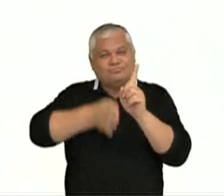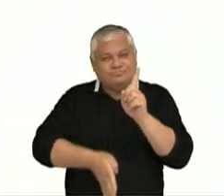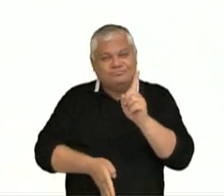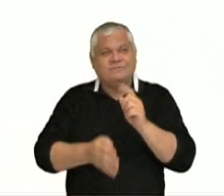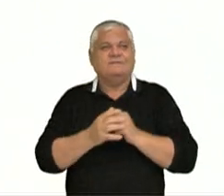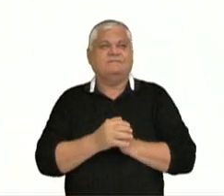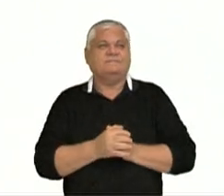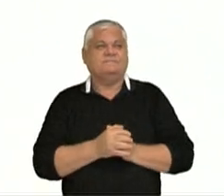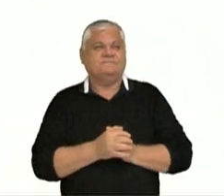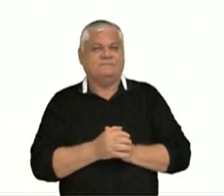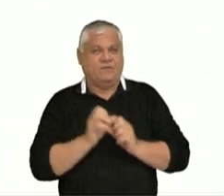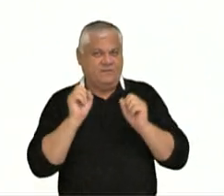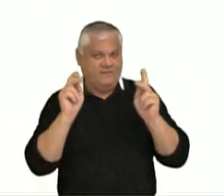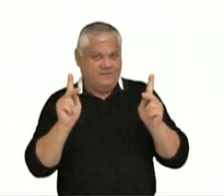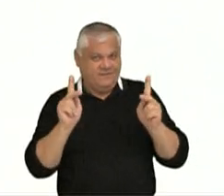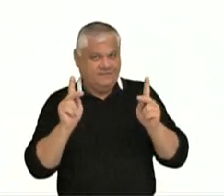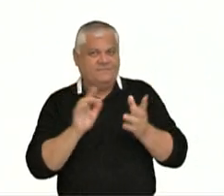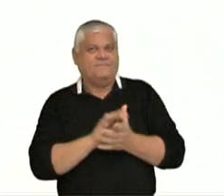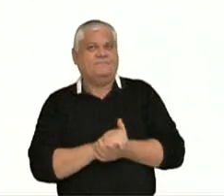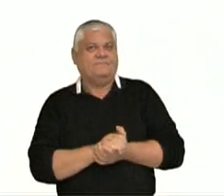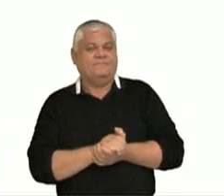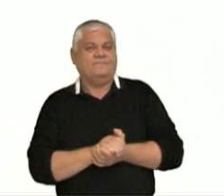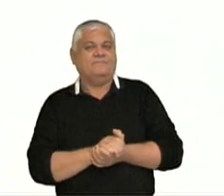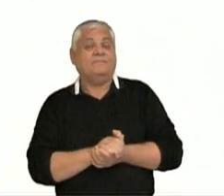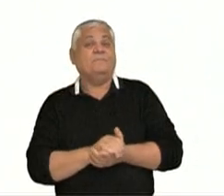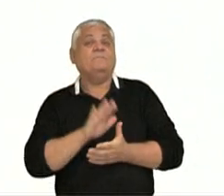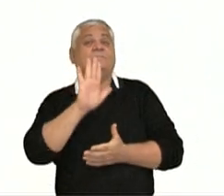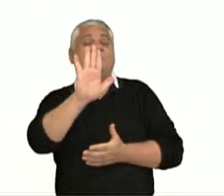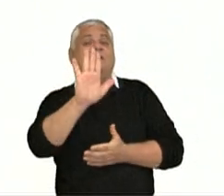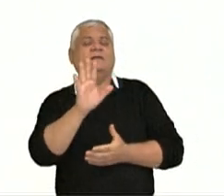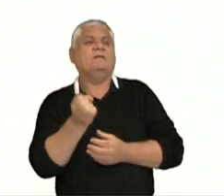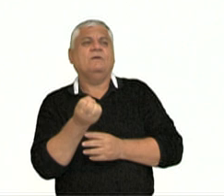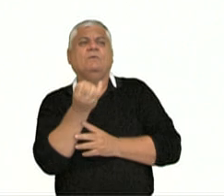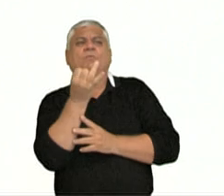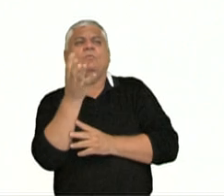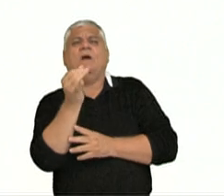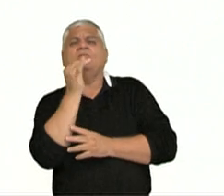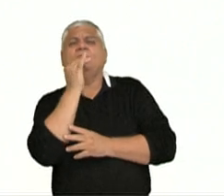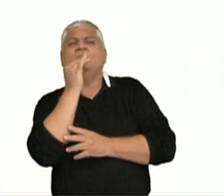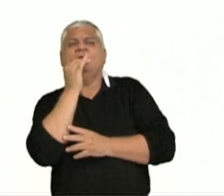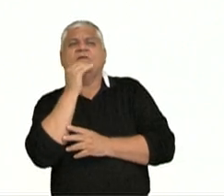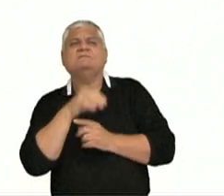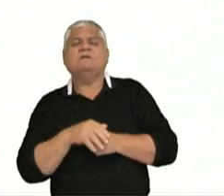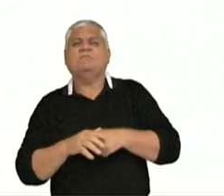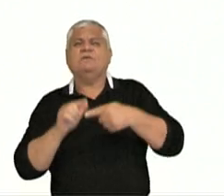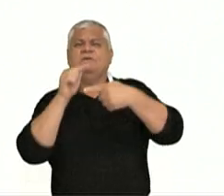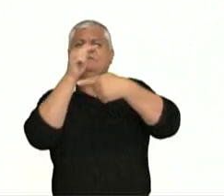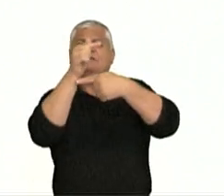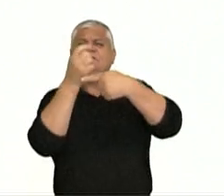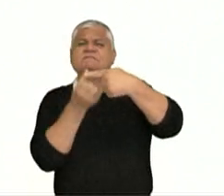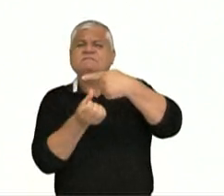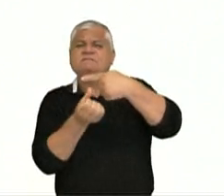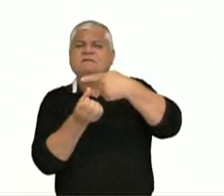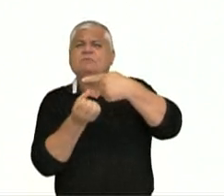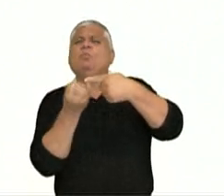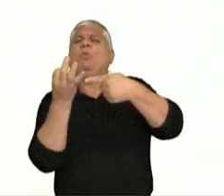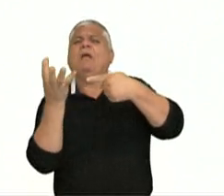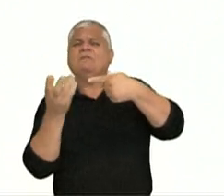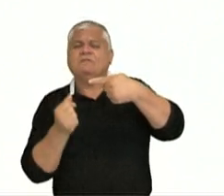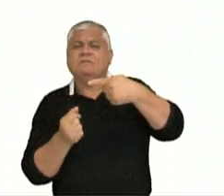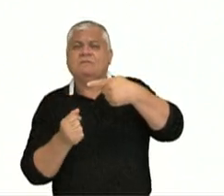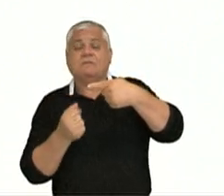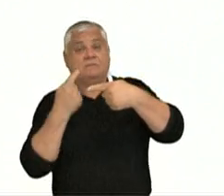anteriormente, tudo bem? Mas, quanto representa 7 sextos? Olha lá,